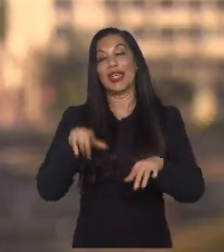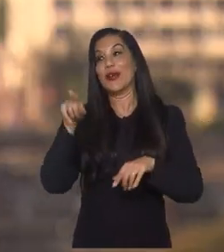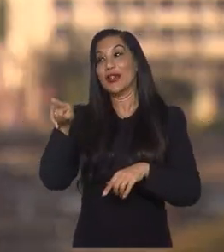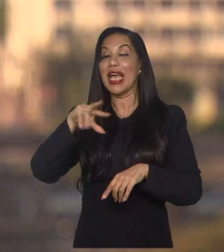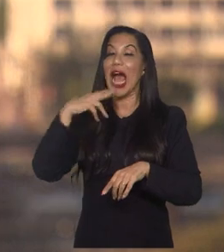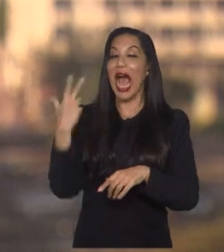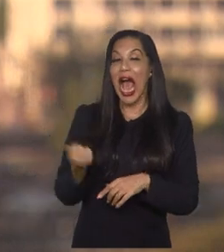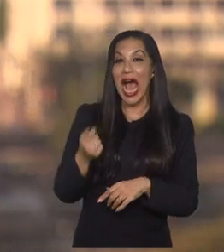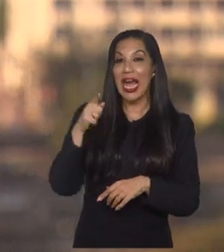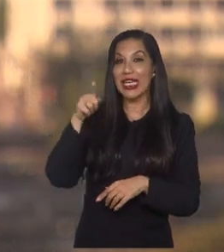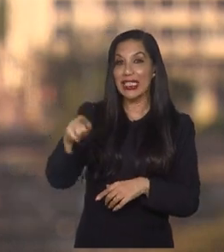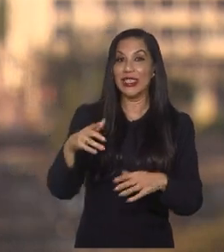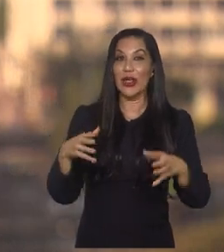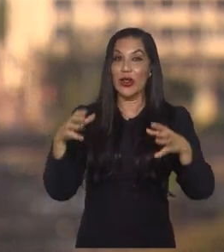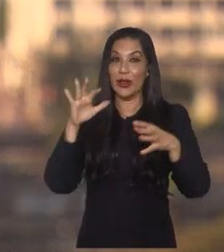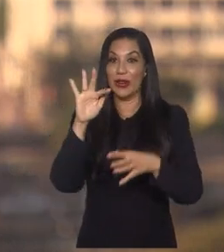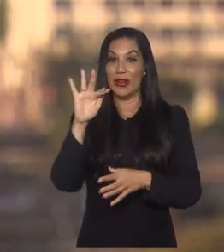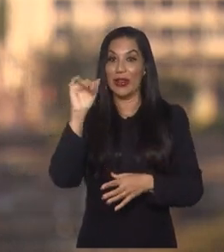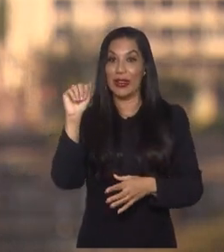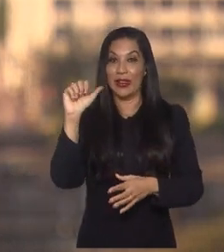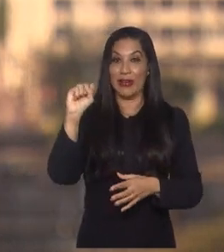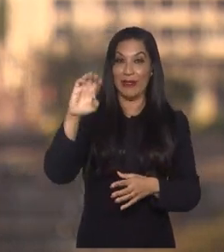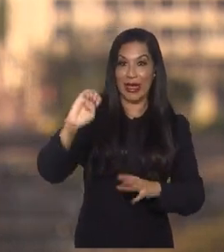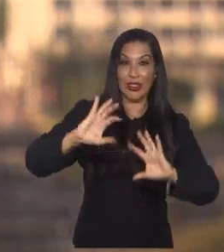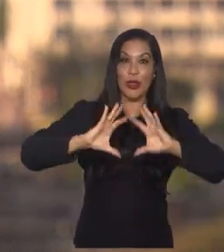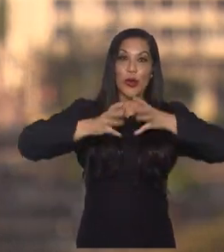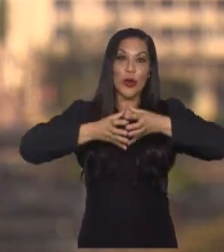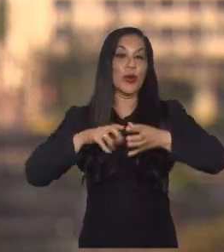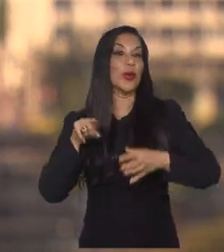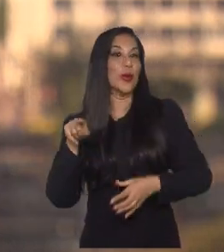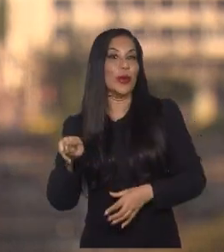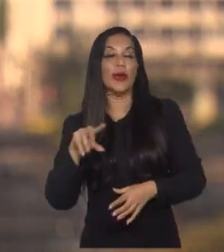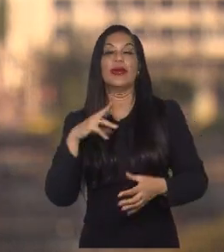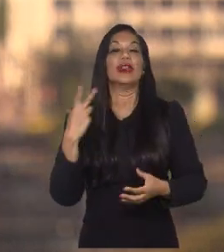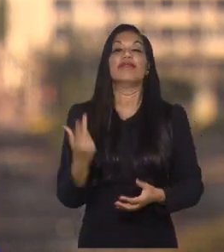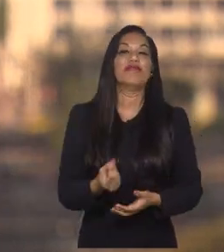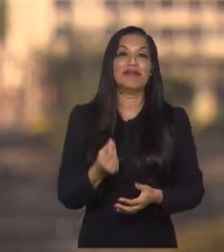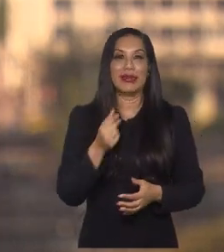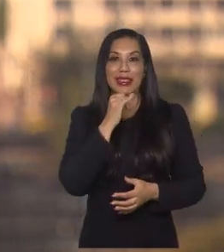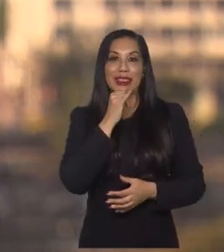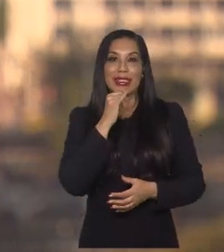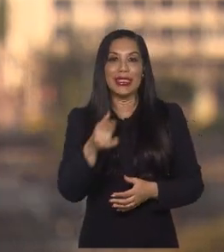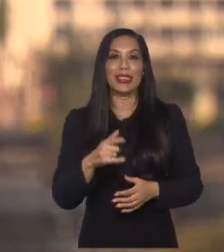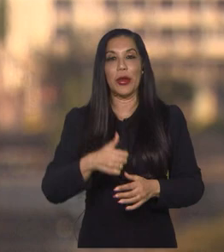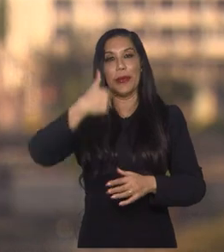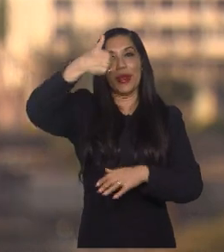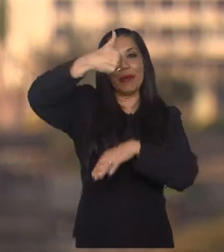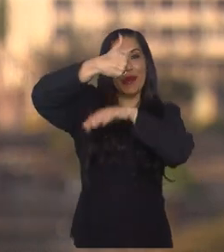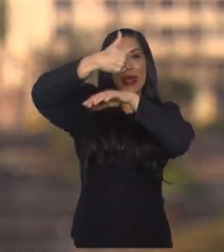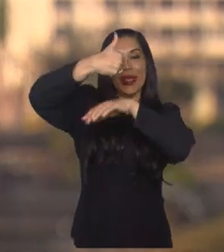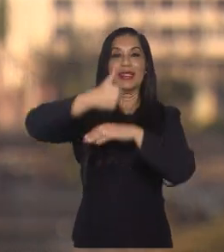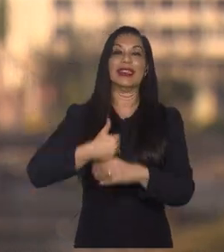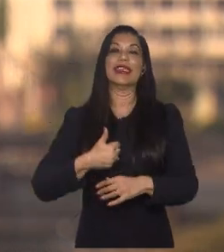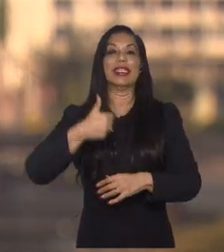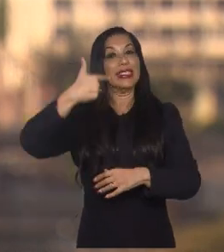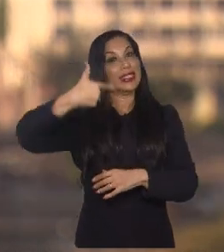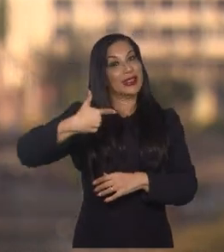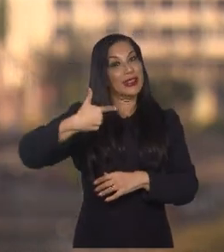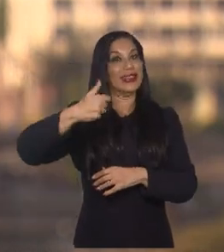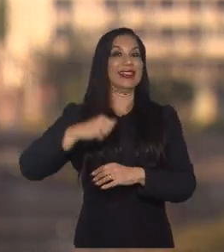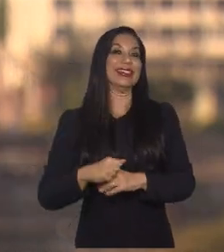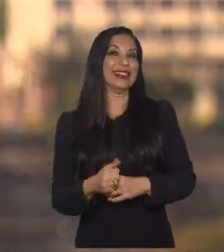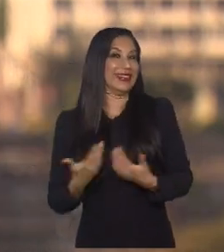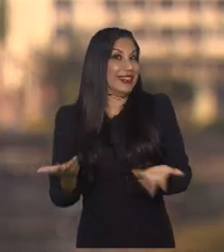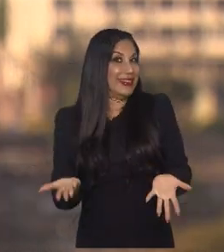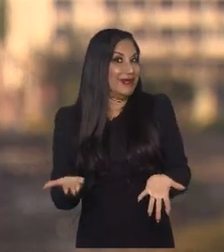vocês aí, da fase de grupos, quem, como é que vocês planejam? Quem fica em primeiro, quem fica em segundo